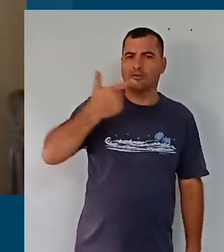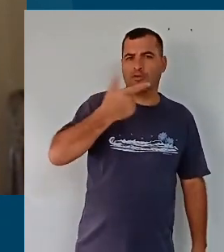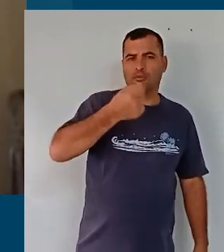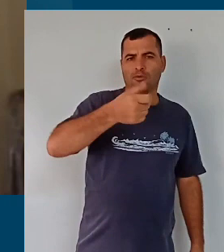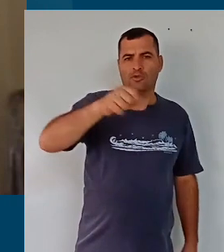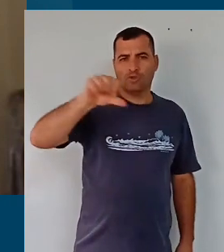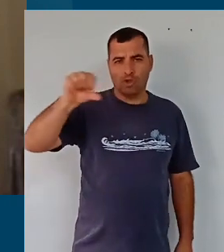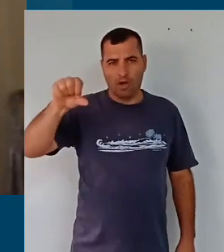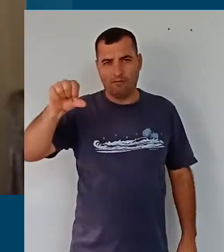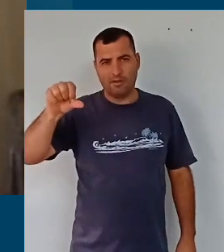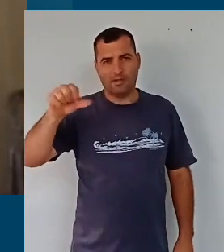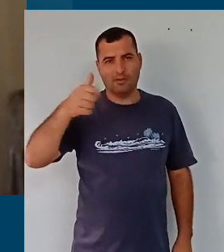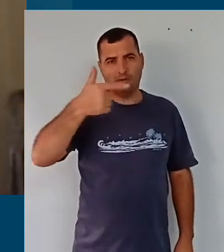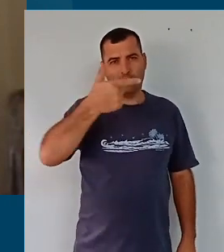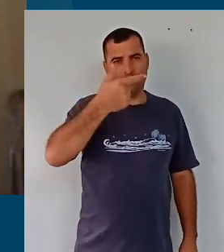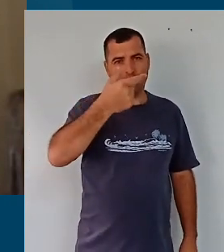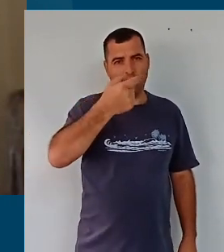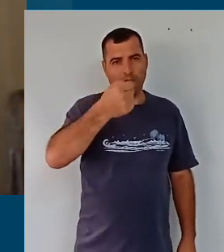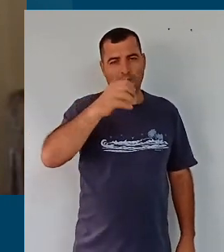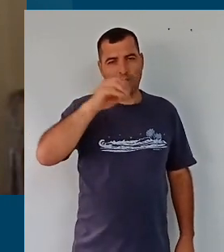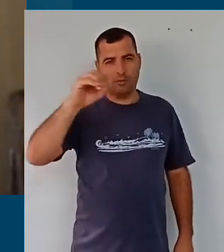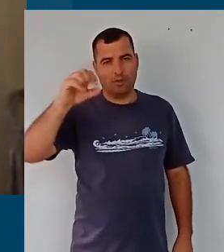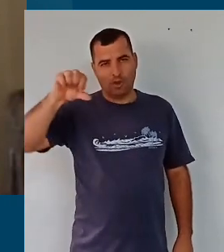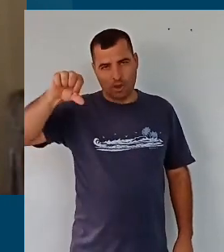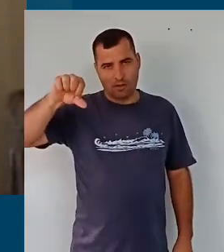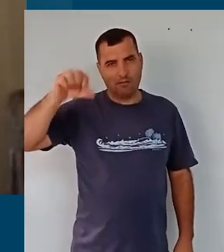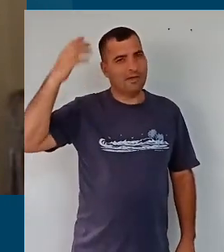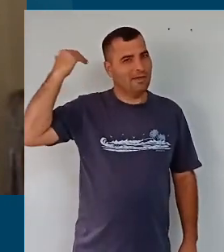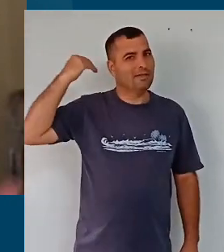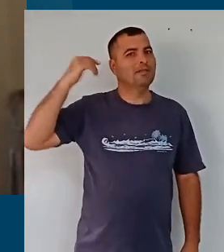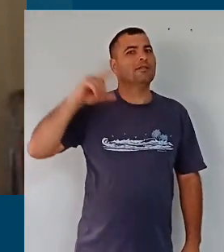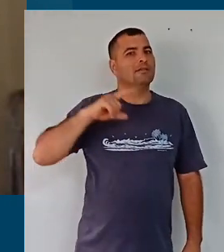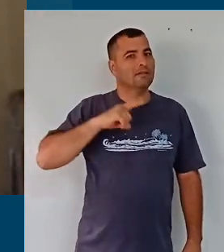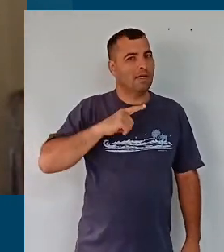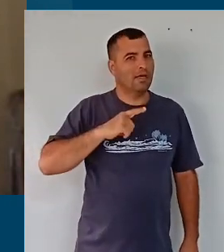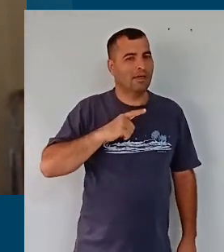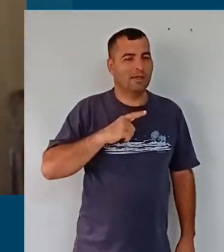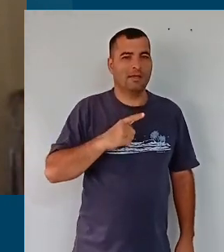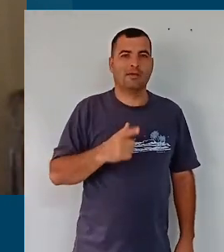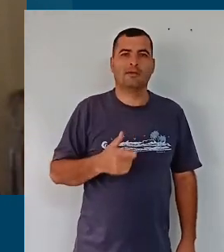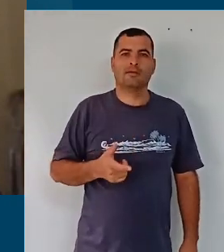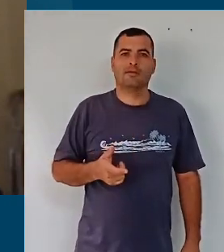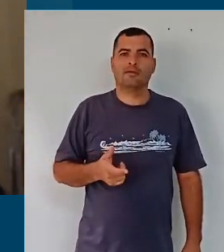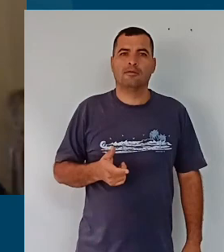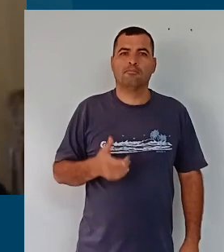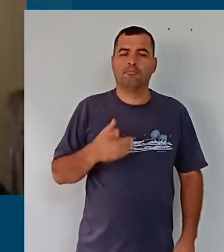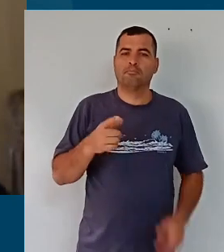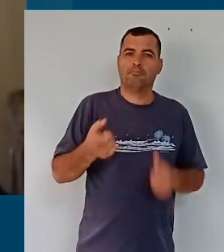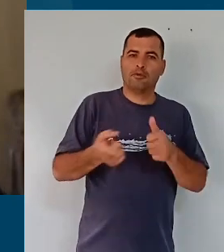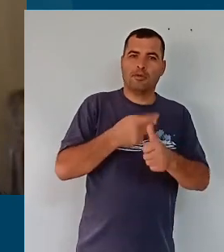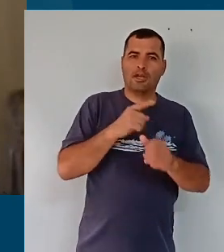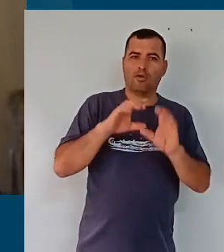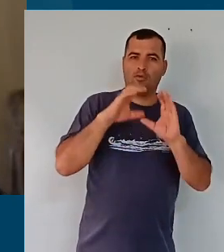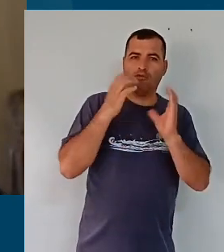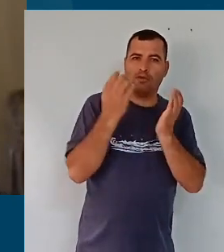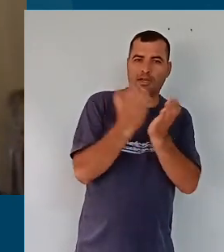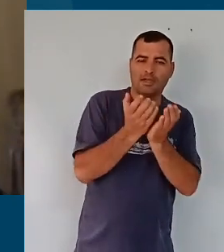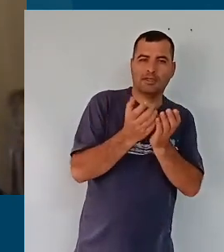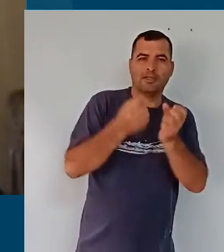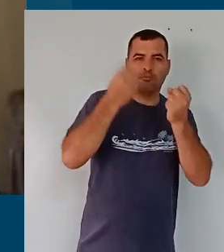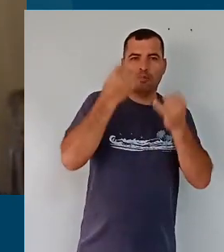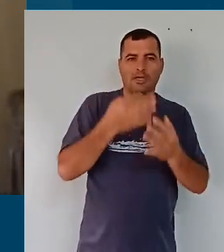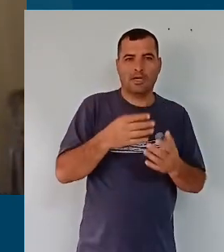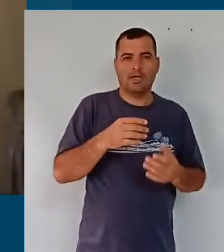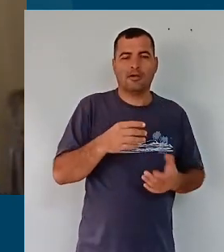fizemos a nossa primeira conferência municipal de educação, pautada nos princípios da discussão